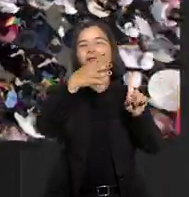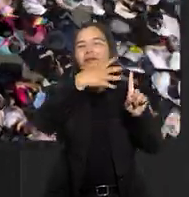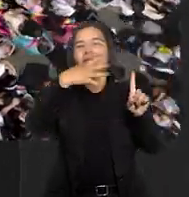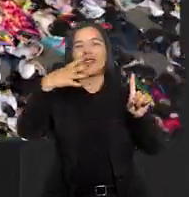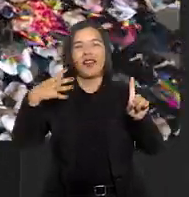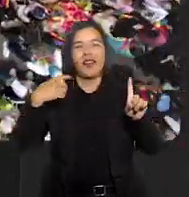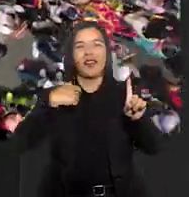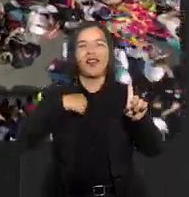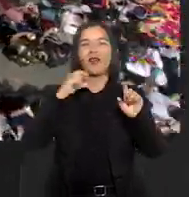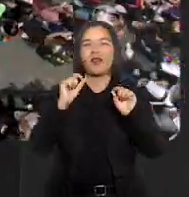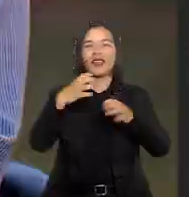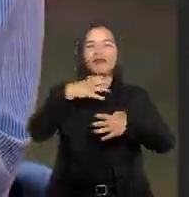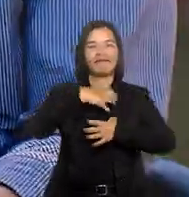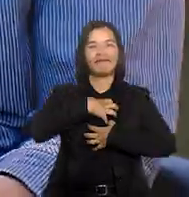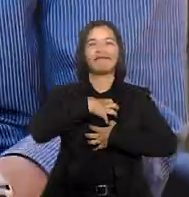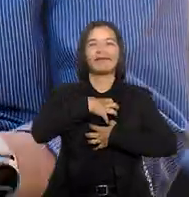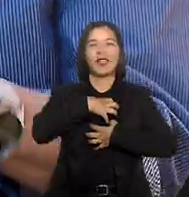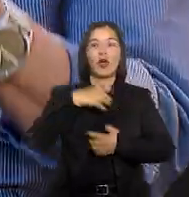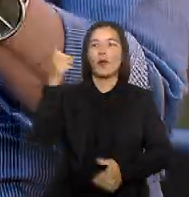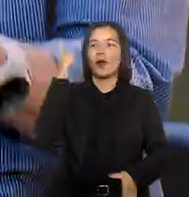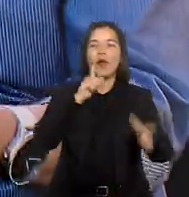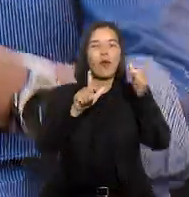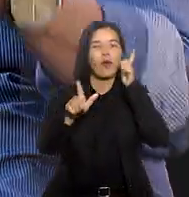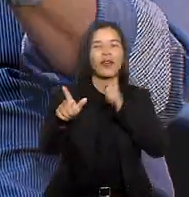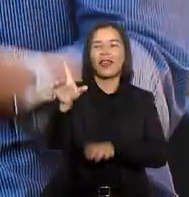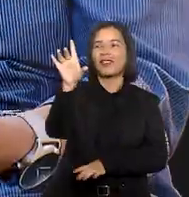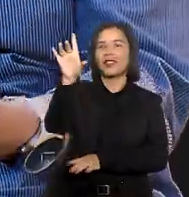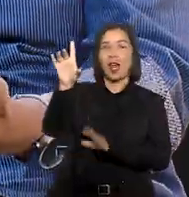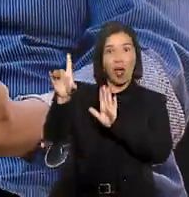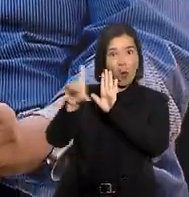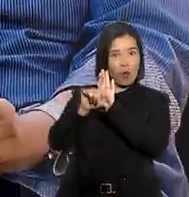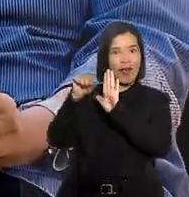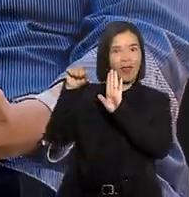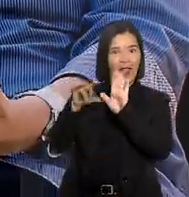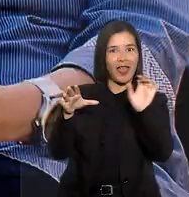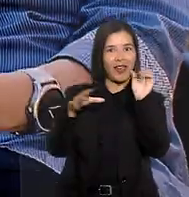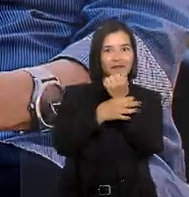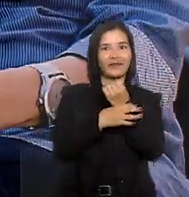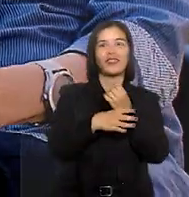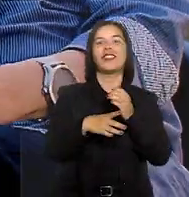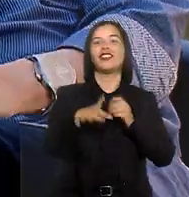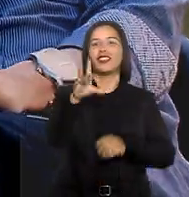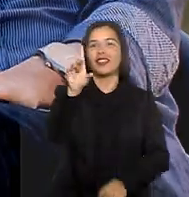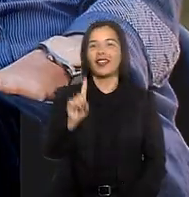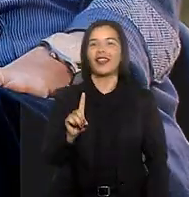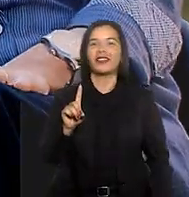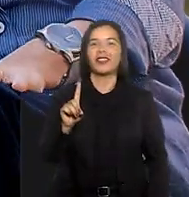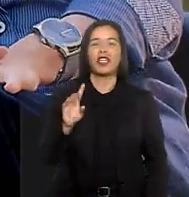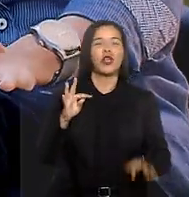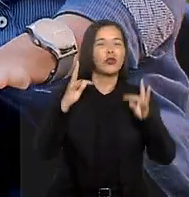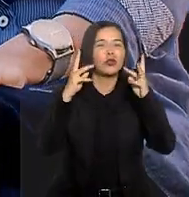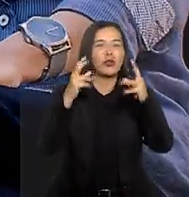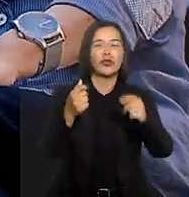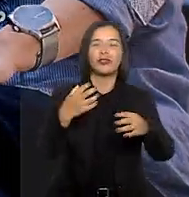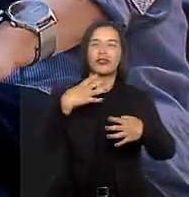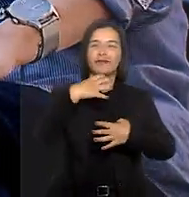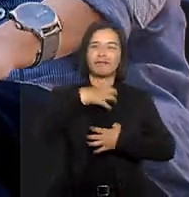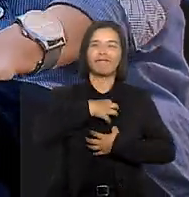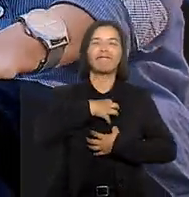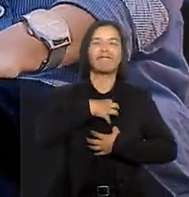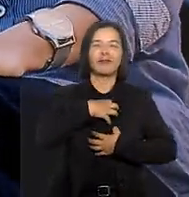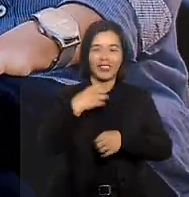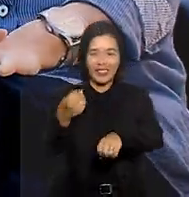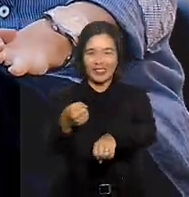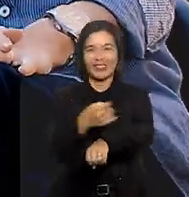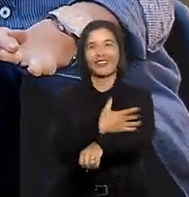parada gay, isso me deixa emocionada. vejo uma conquista, uma lei que nos garante mais direitos e tudo isso me faz até